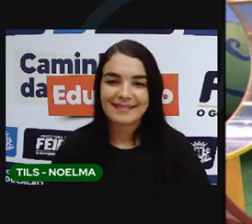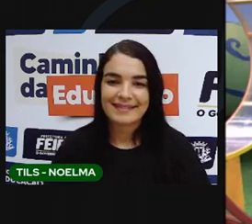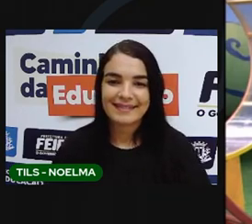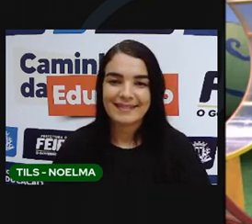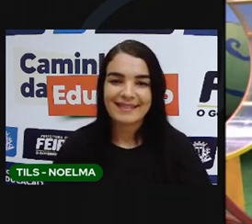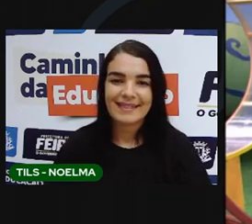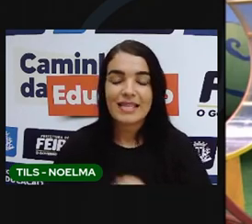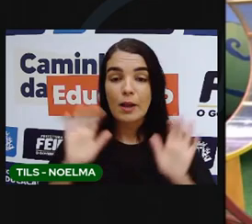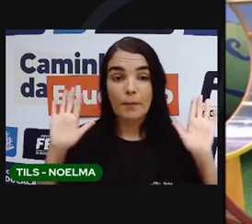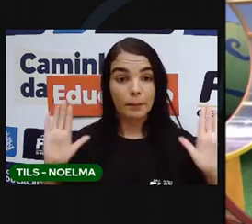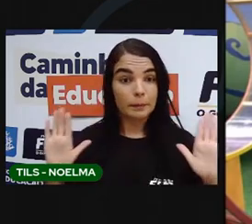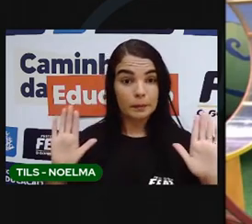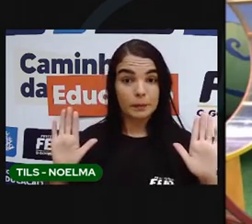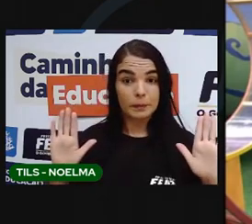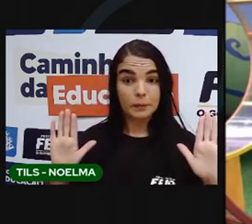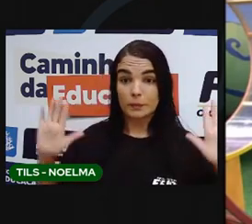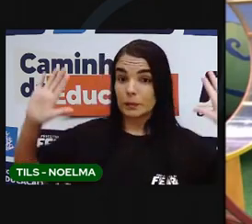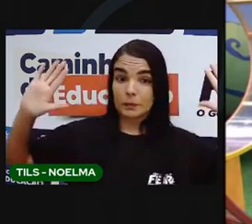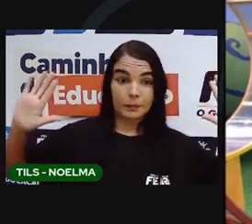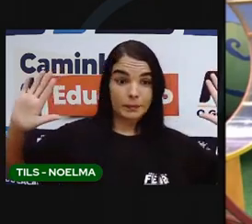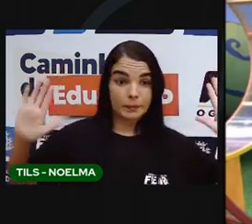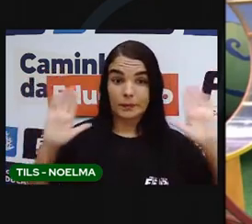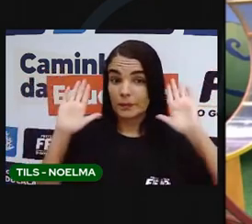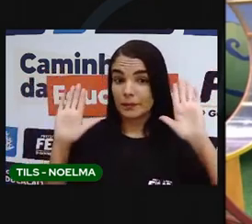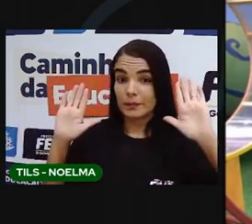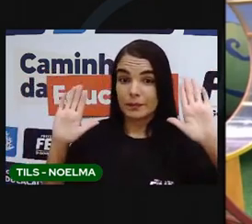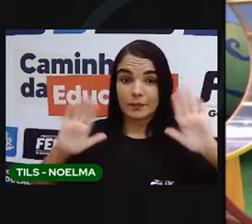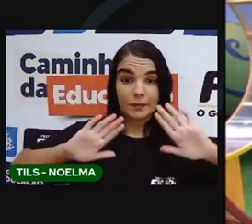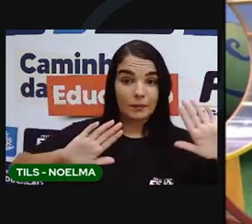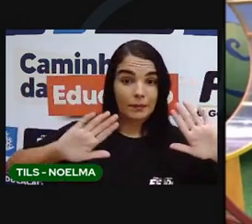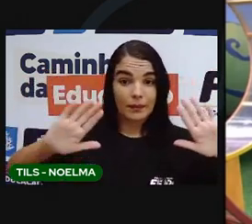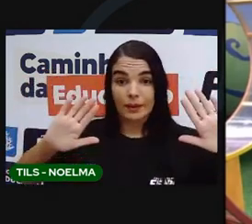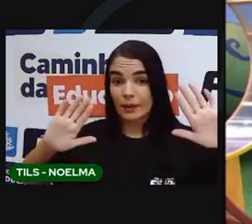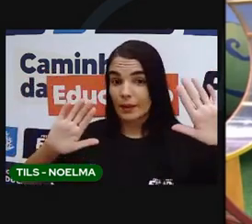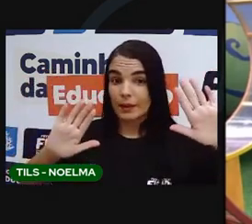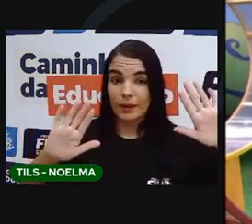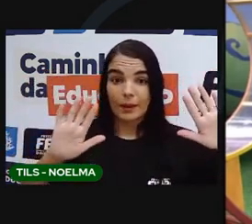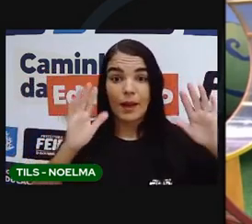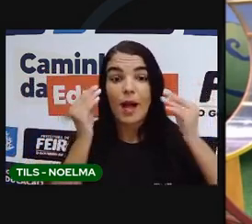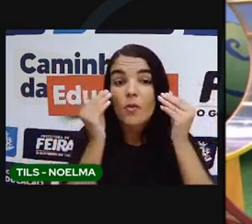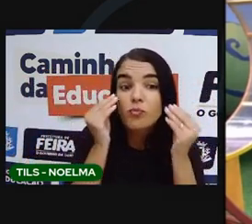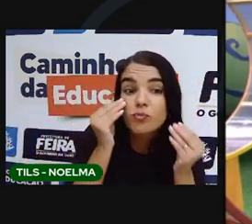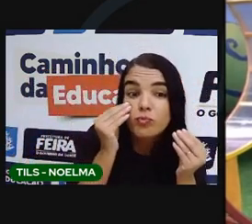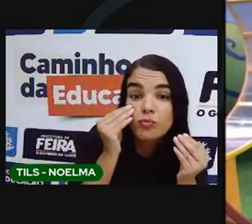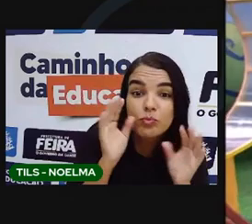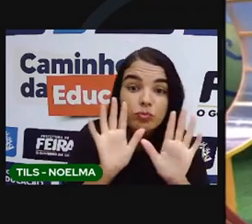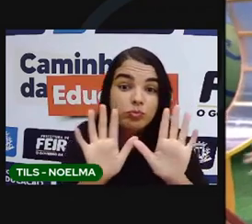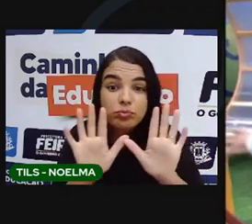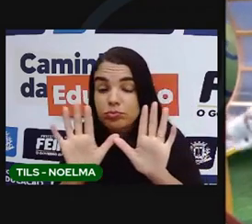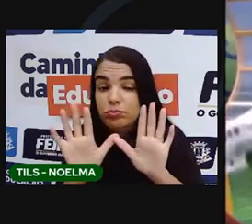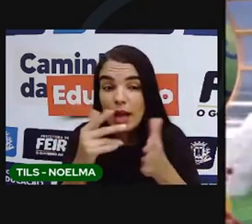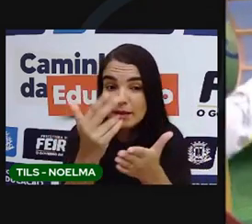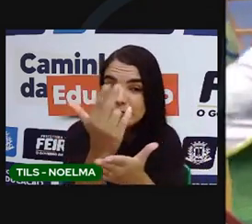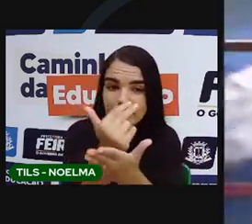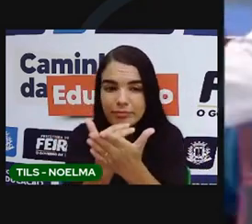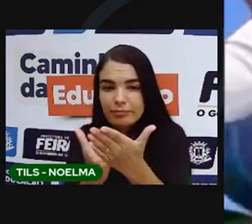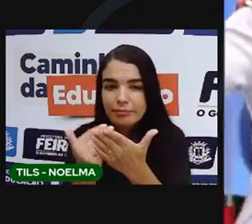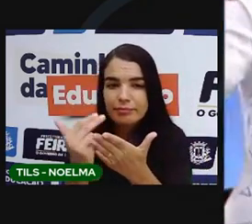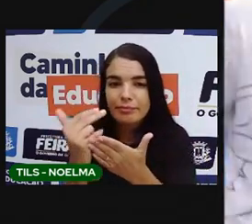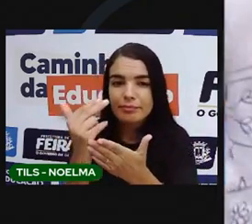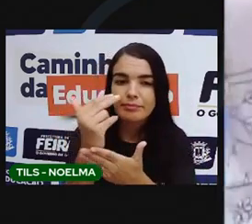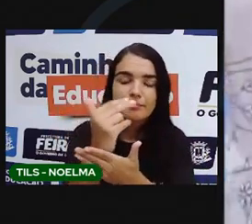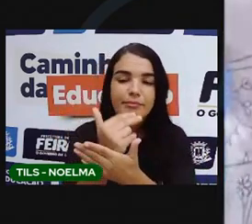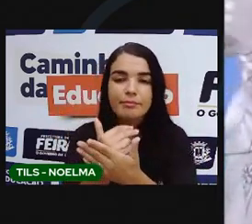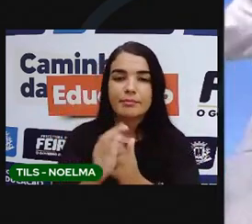cuidado! não, não. Eu vou colocar... Vamos continuar a vida nas páginas. Então, em cima do baú. Não, na minha mão. A minha cabeça é só Se a gente for